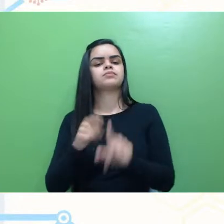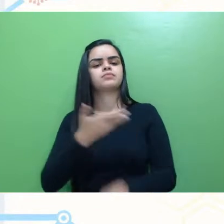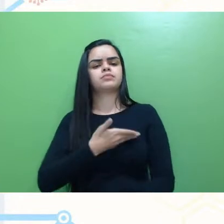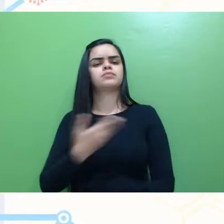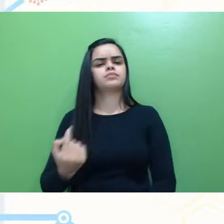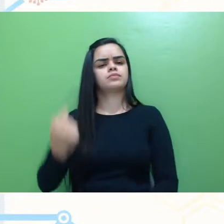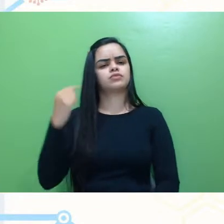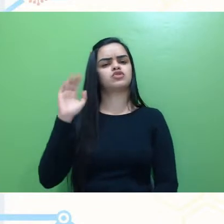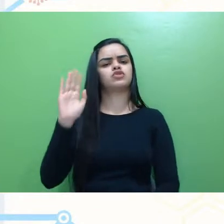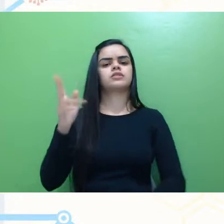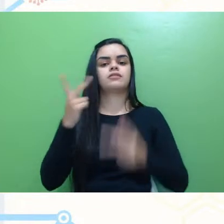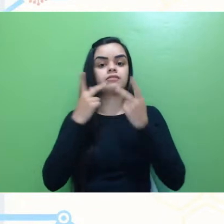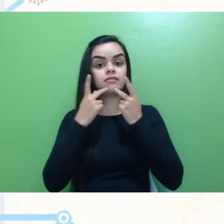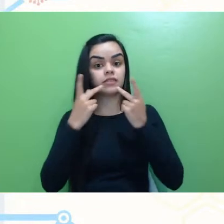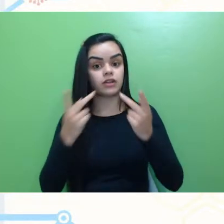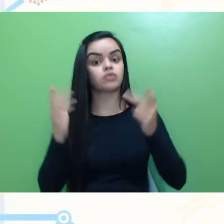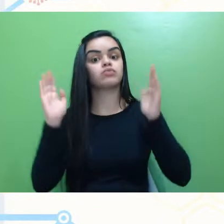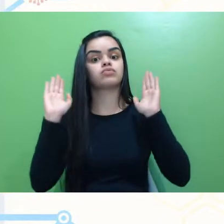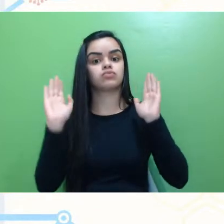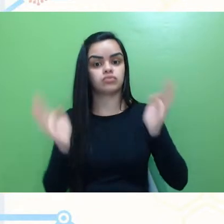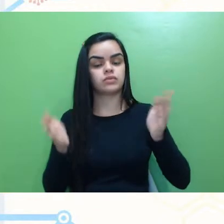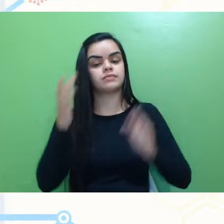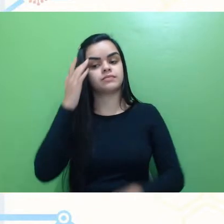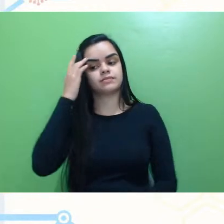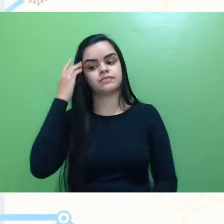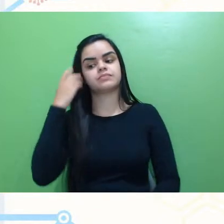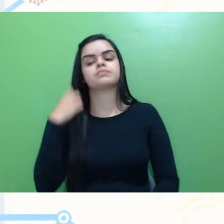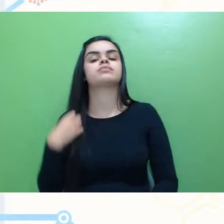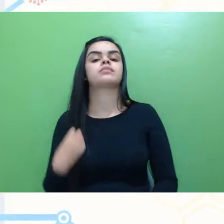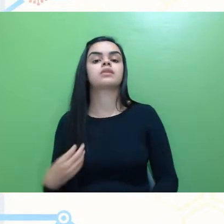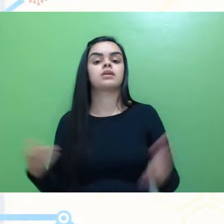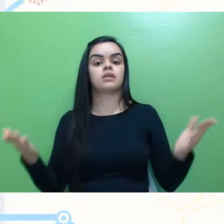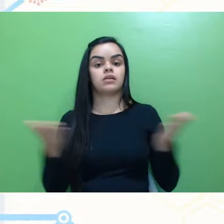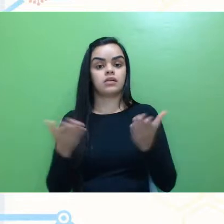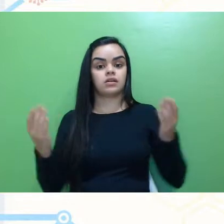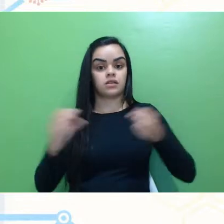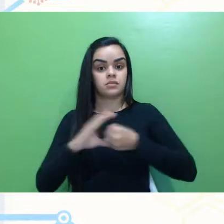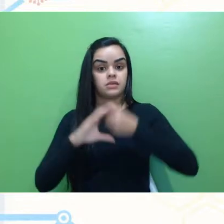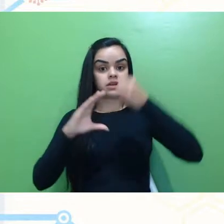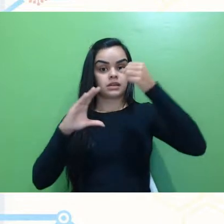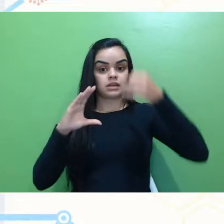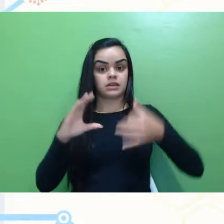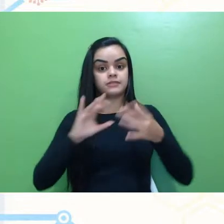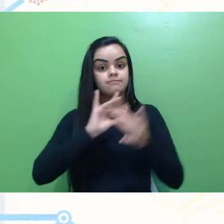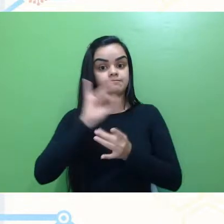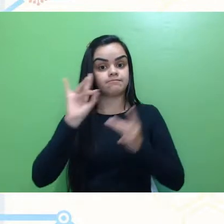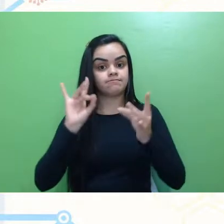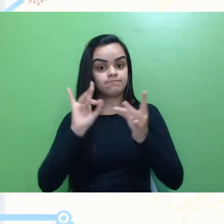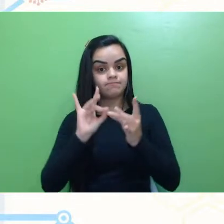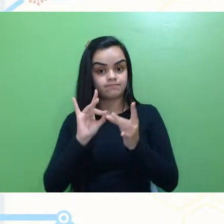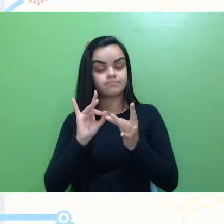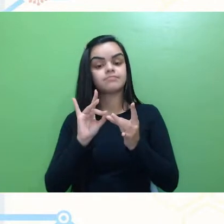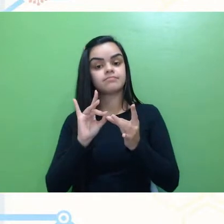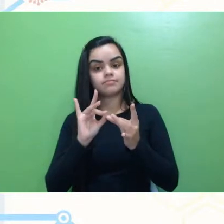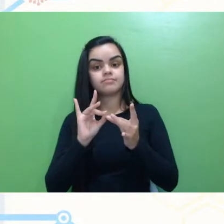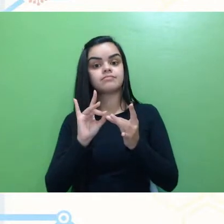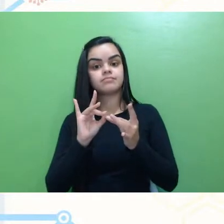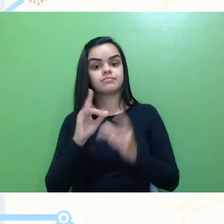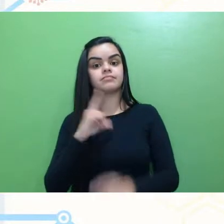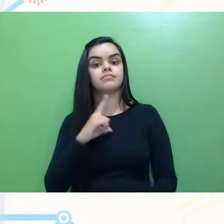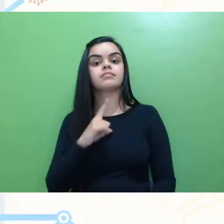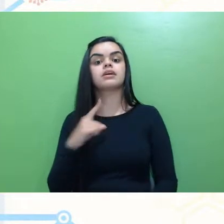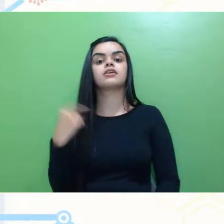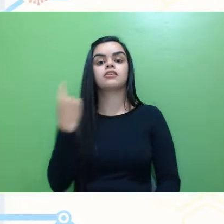comentaram, né, que essa edição tem uma característica específica, né, a gente vai